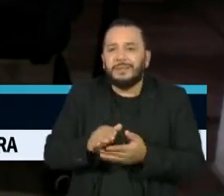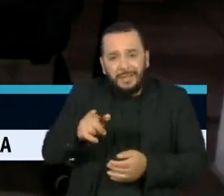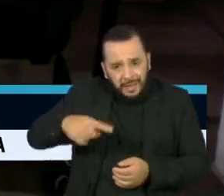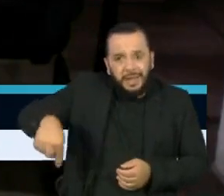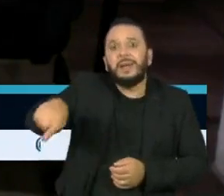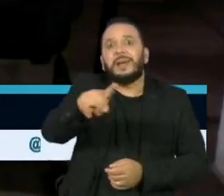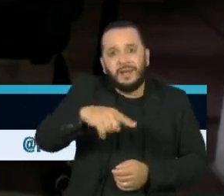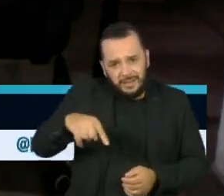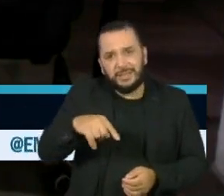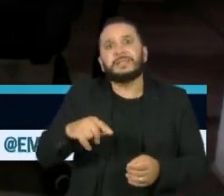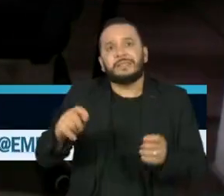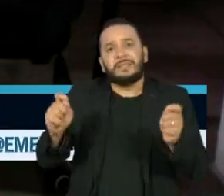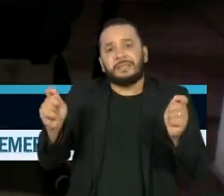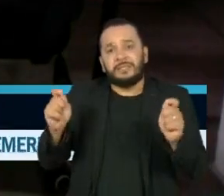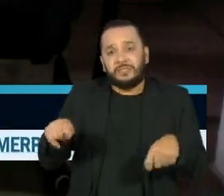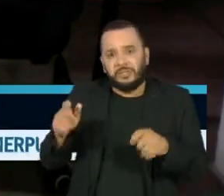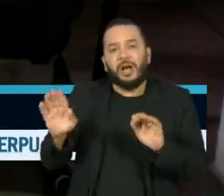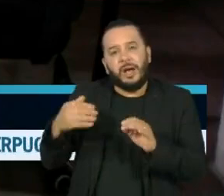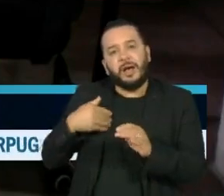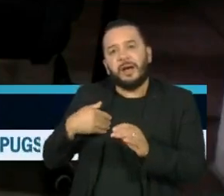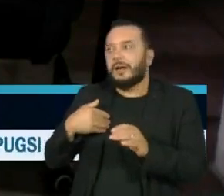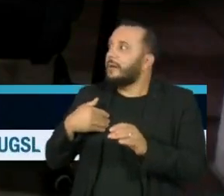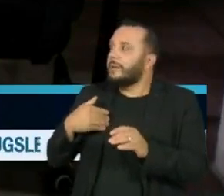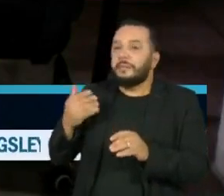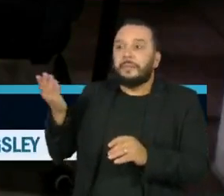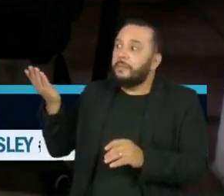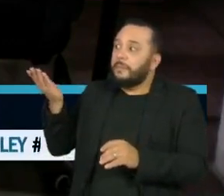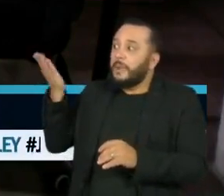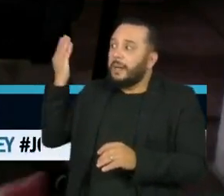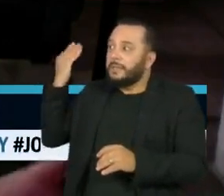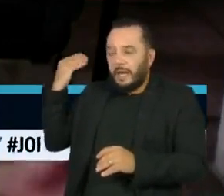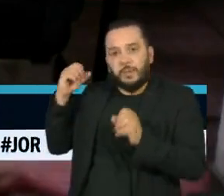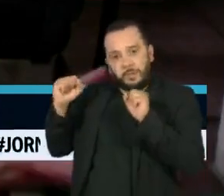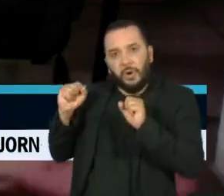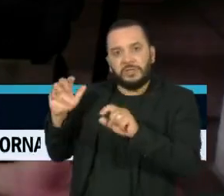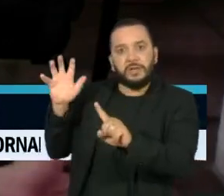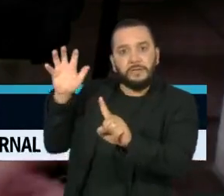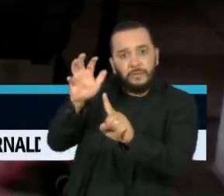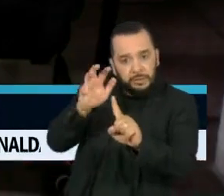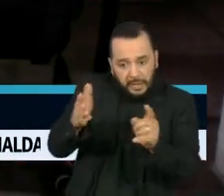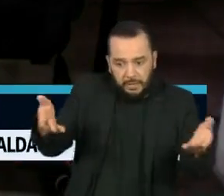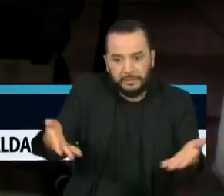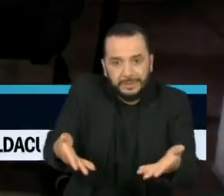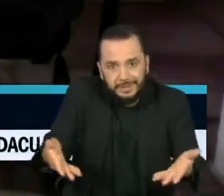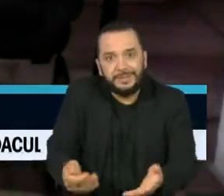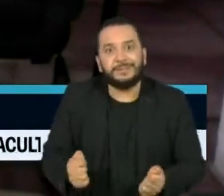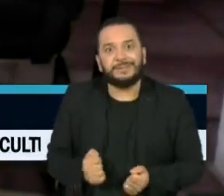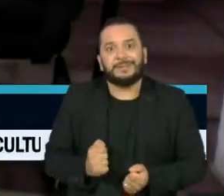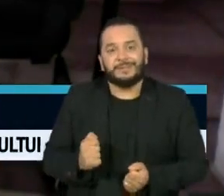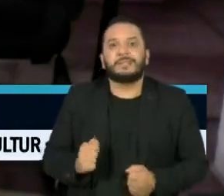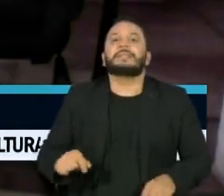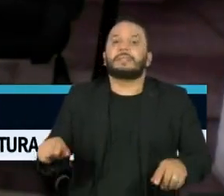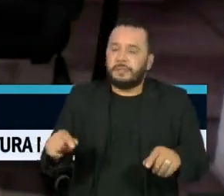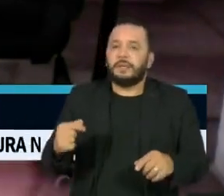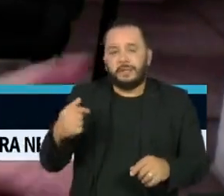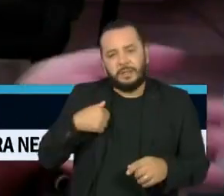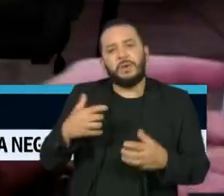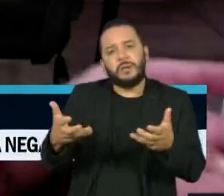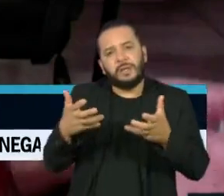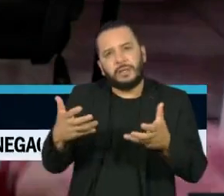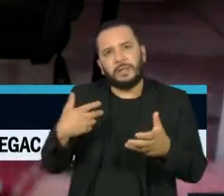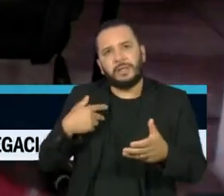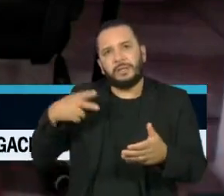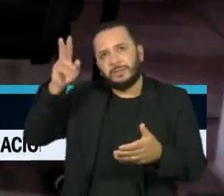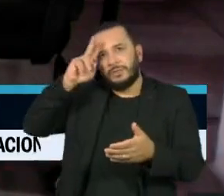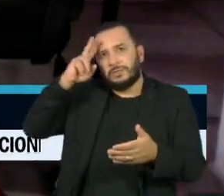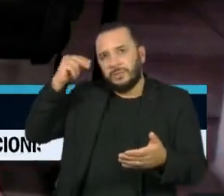de agir sobre o presente. E é exatamente isso que eu queria. Eu queria fazer esse trajeto e